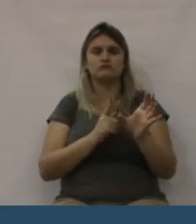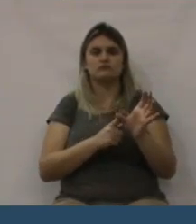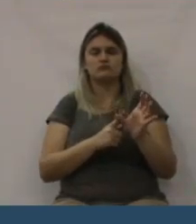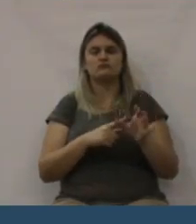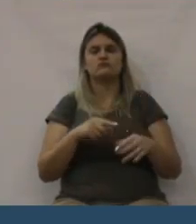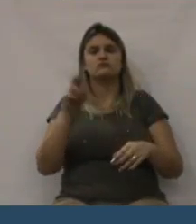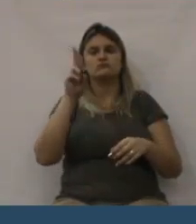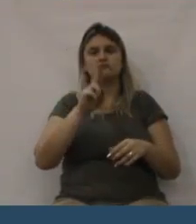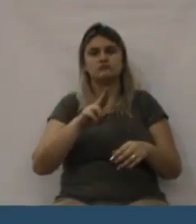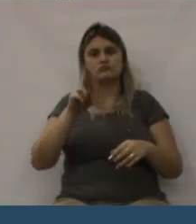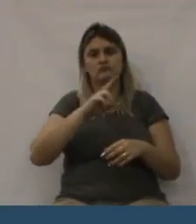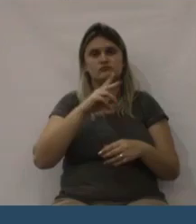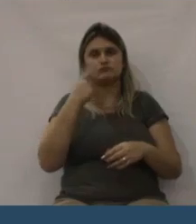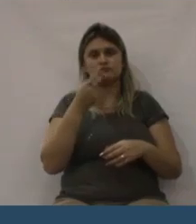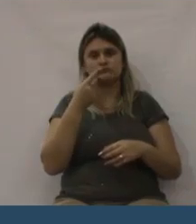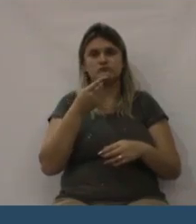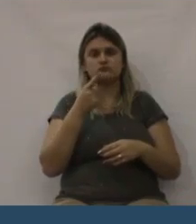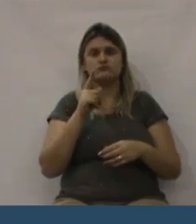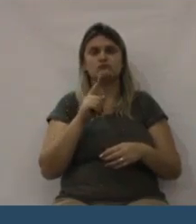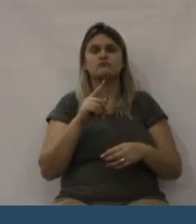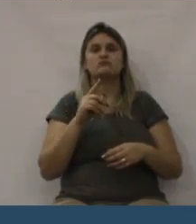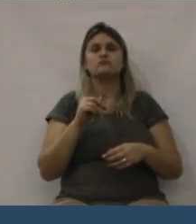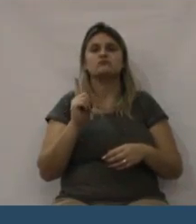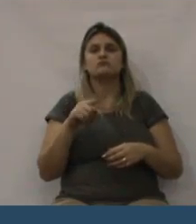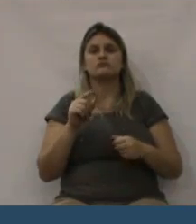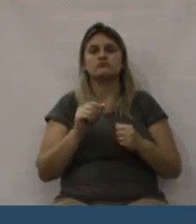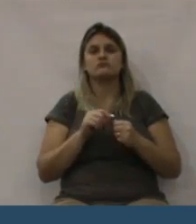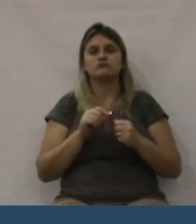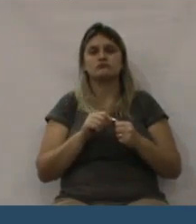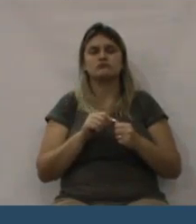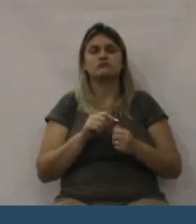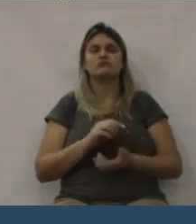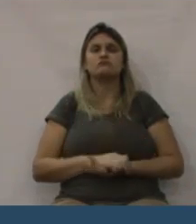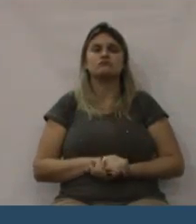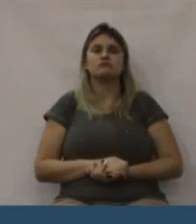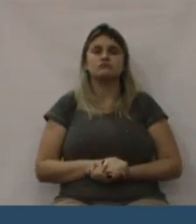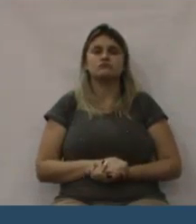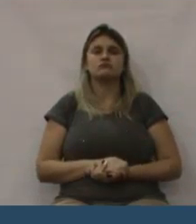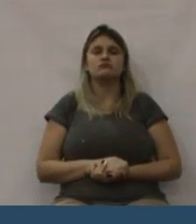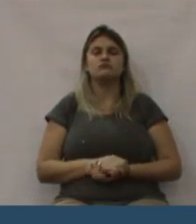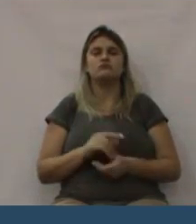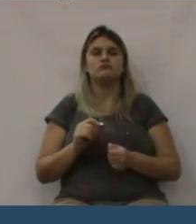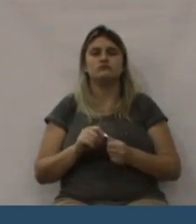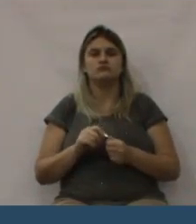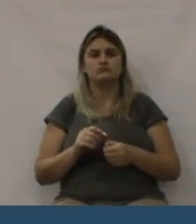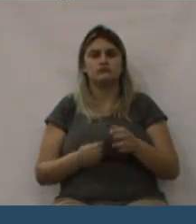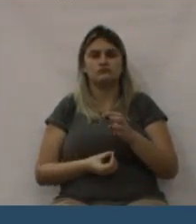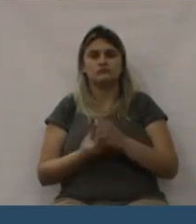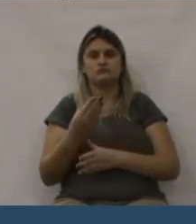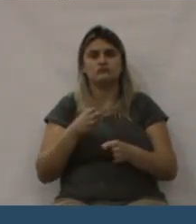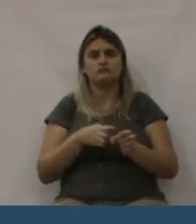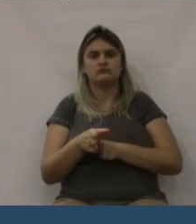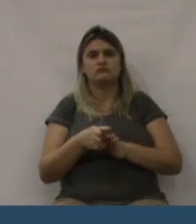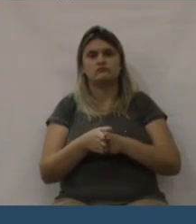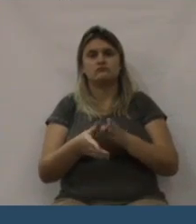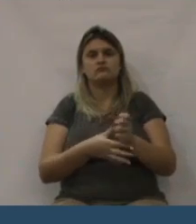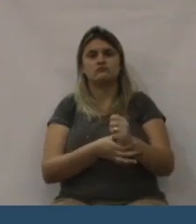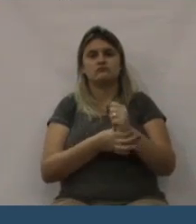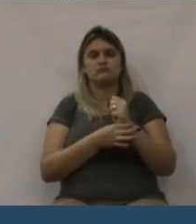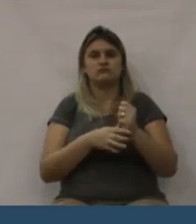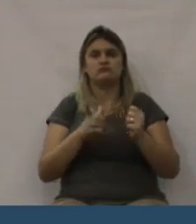Conselho de Segurança, qual, através de um movimento popular, ele ganhou muita força. As pessoas,